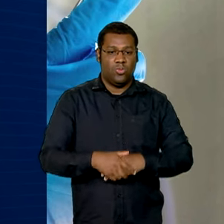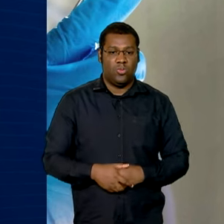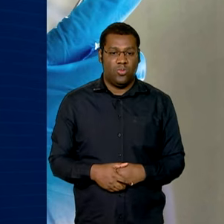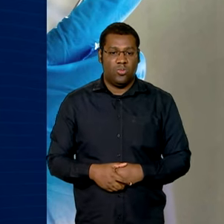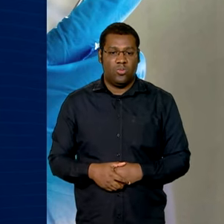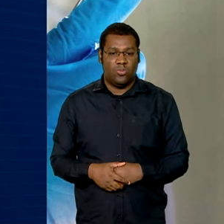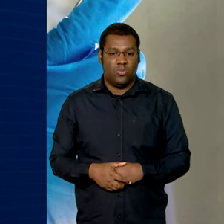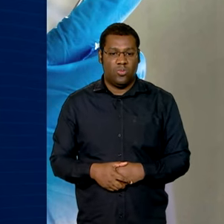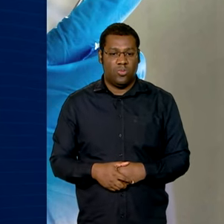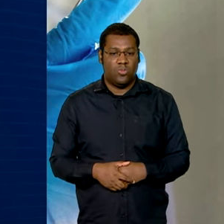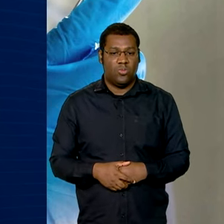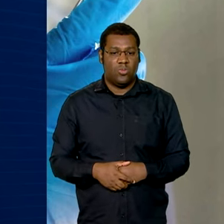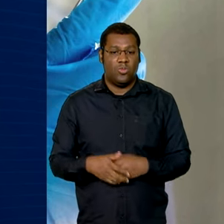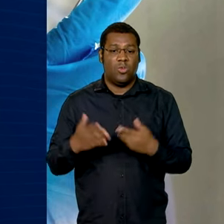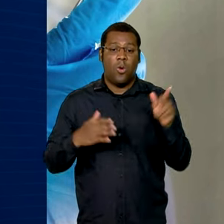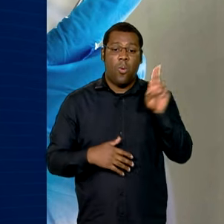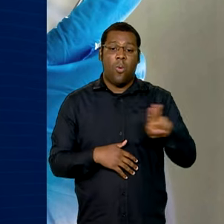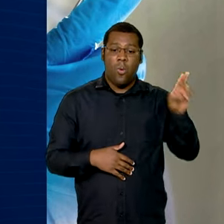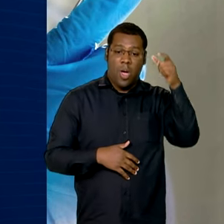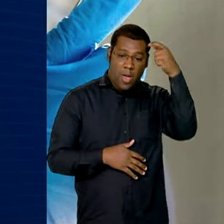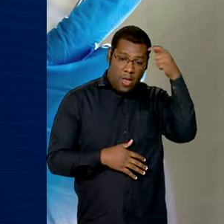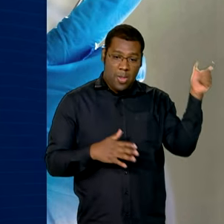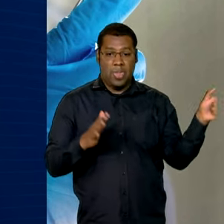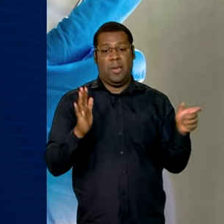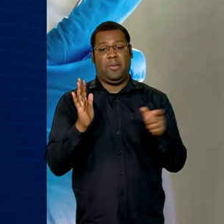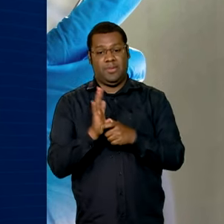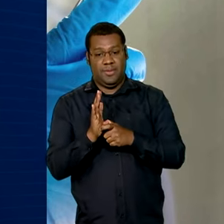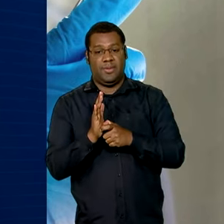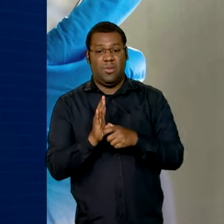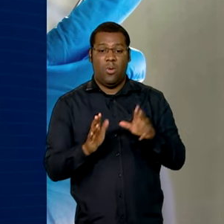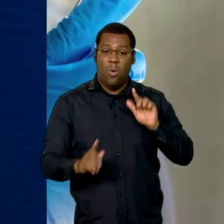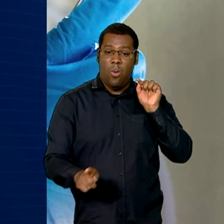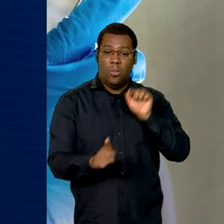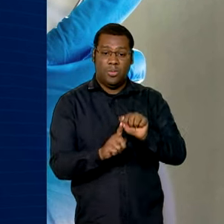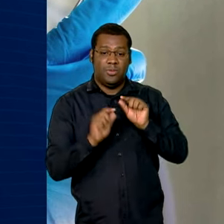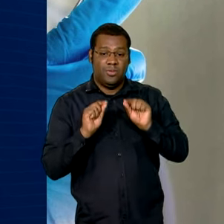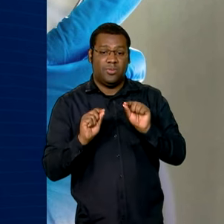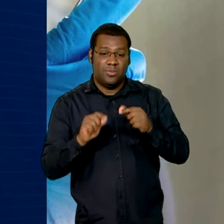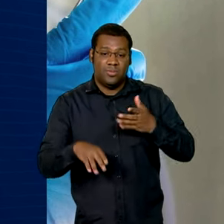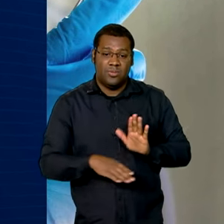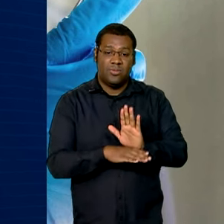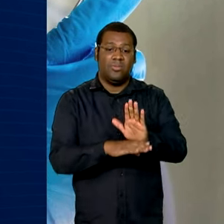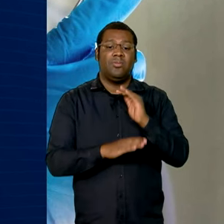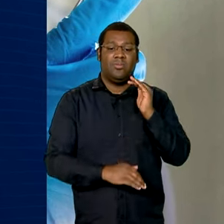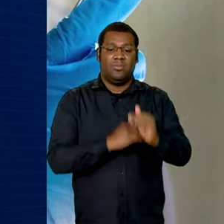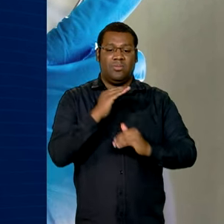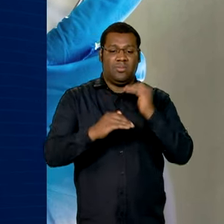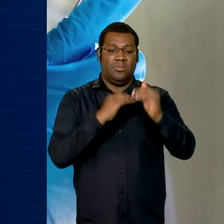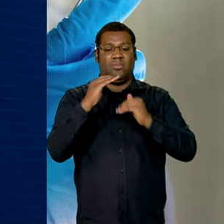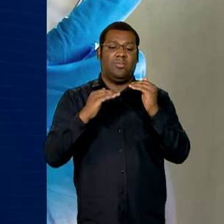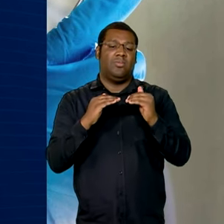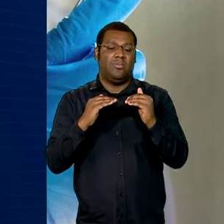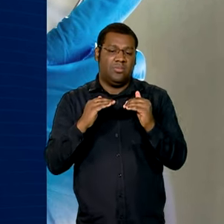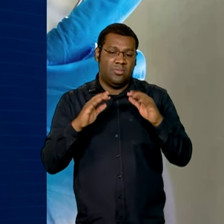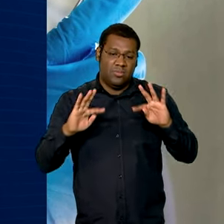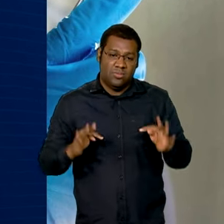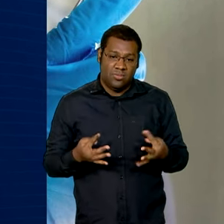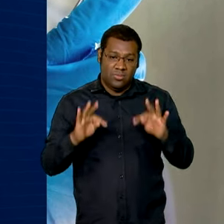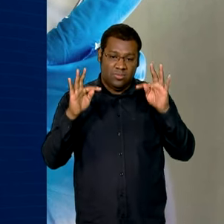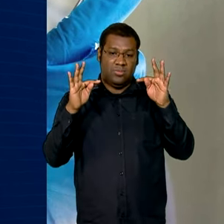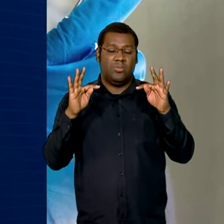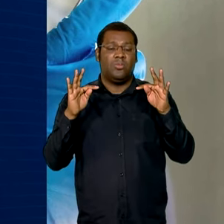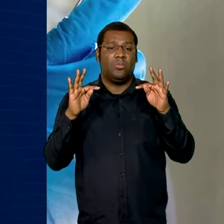produtiva de inteligência artificial destinada ao desenvolvimento e produção local de tecnologias de